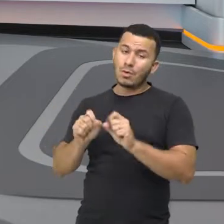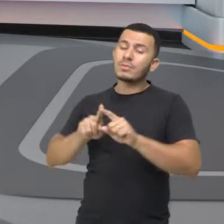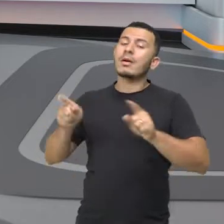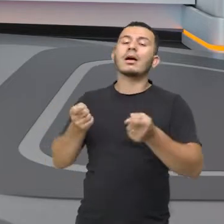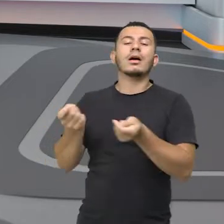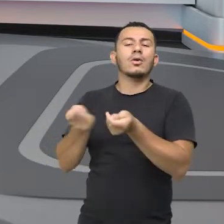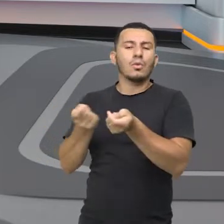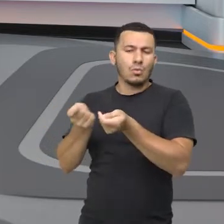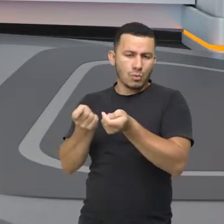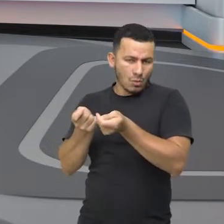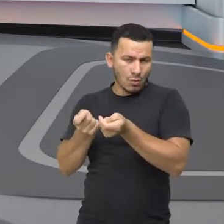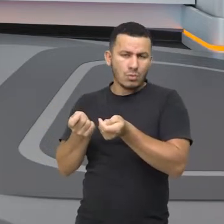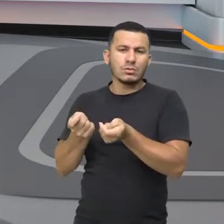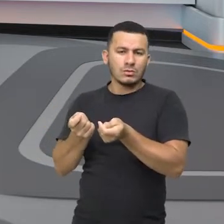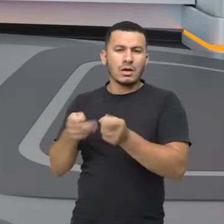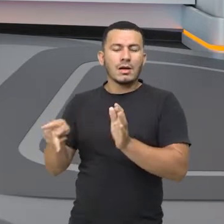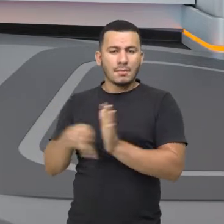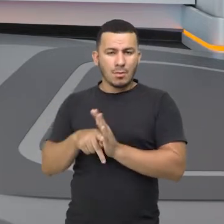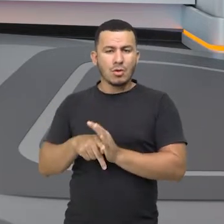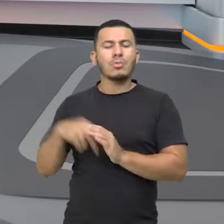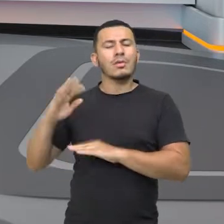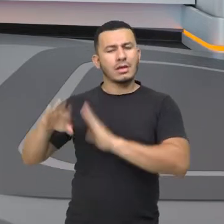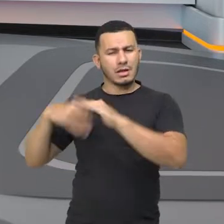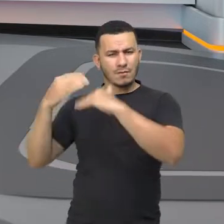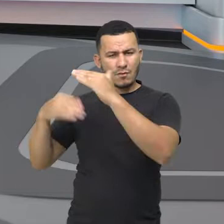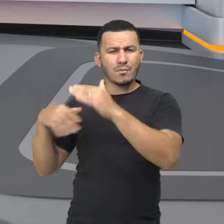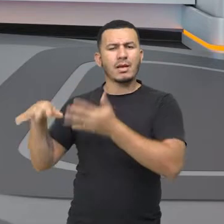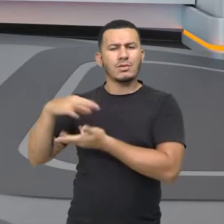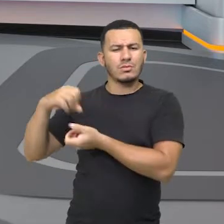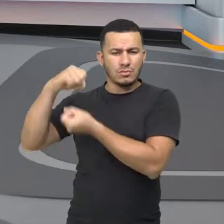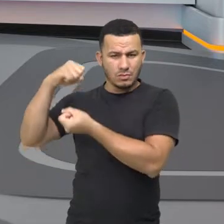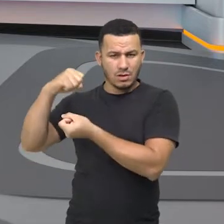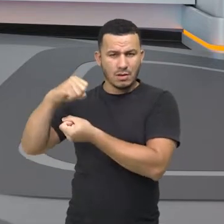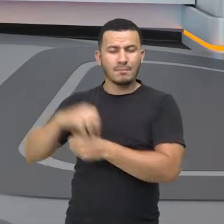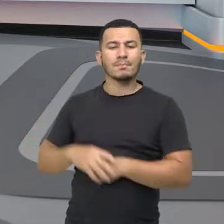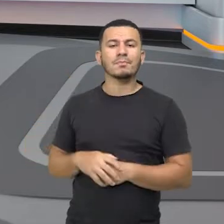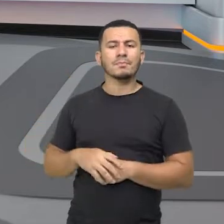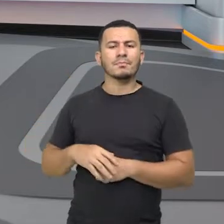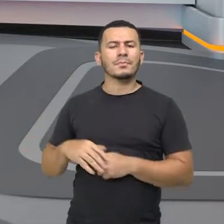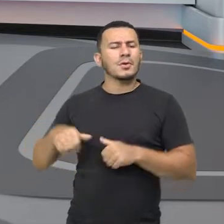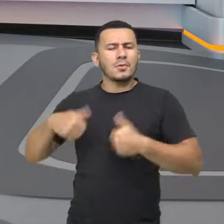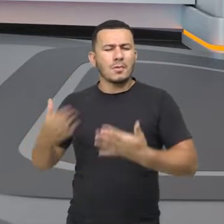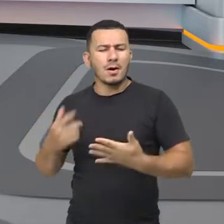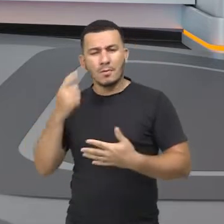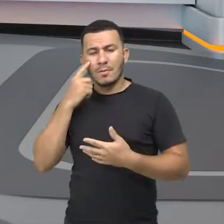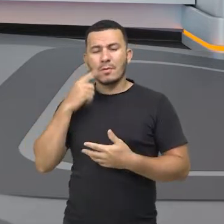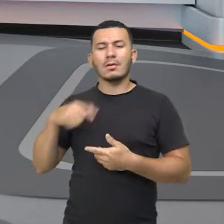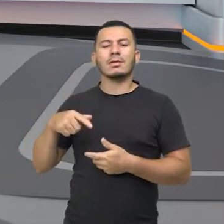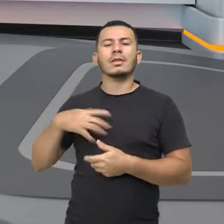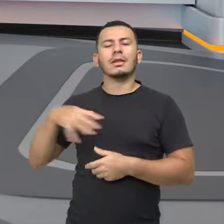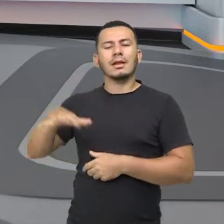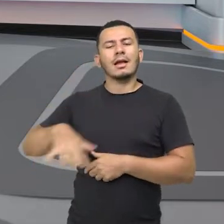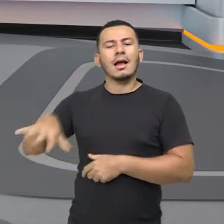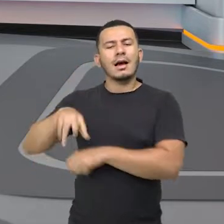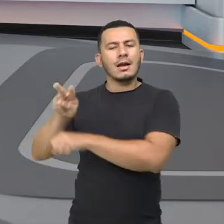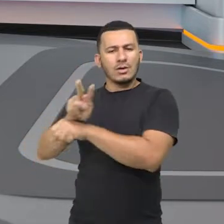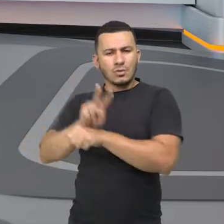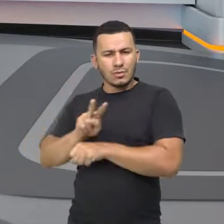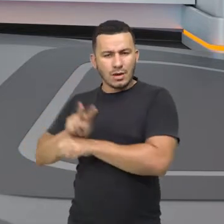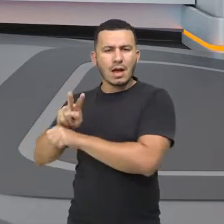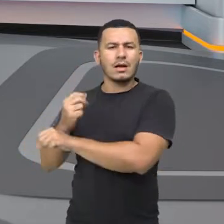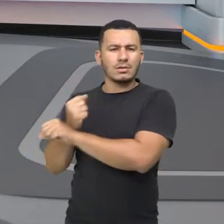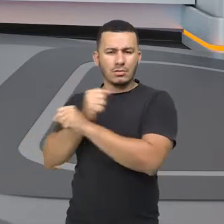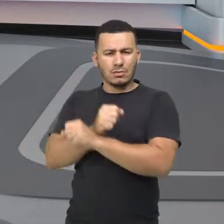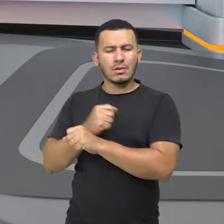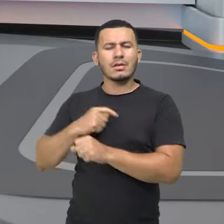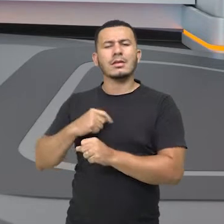mas de forma sustentável. Chamado desenvolvimento sustentável. Quais são, então? A área de proteção ambiental, eu vou ter a